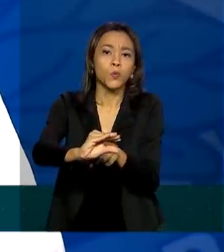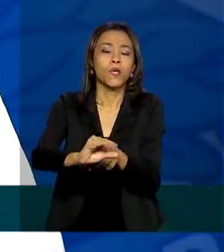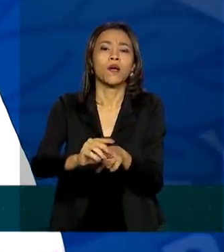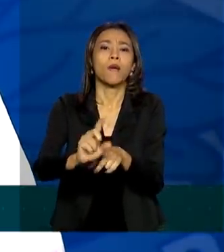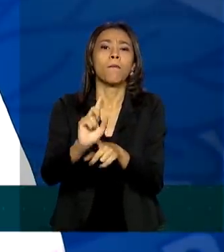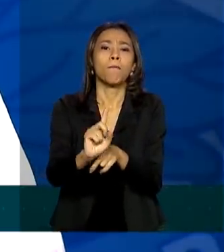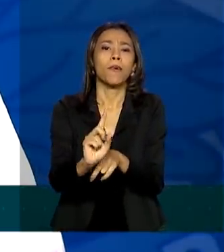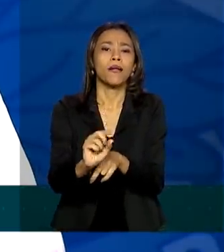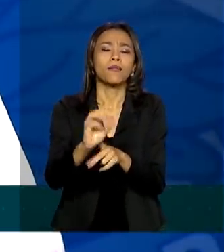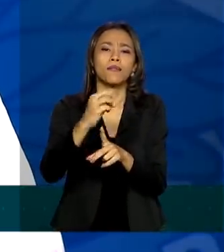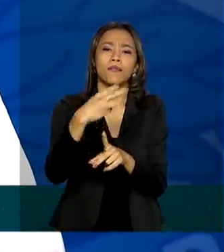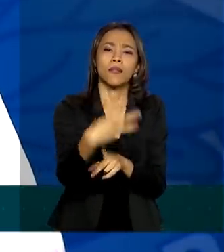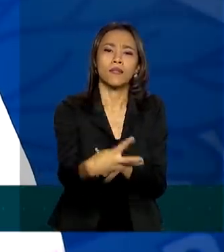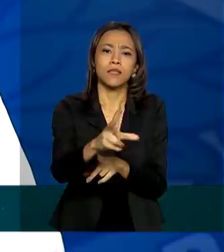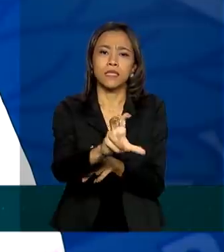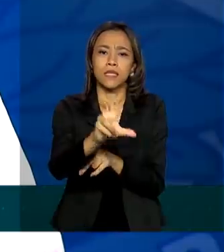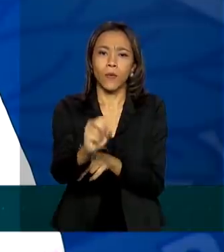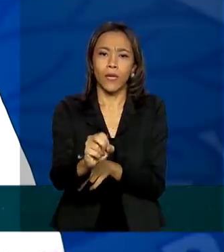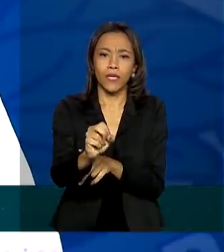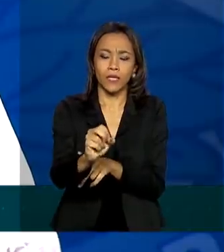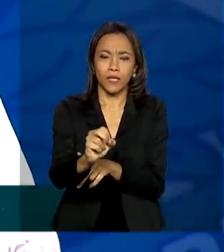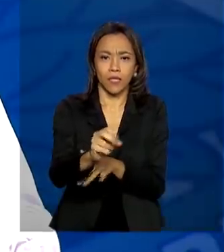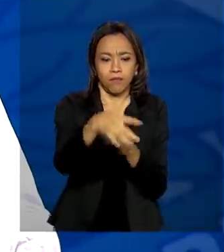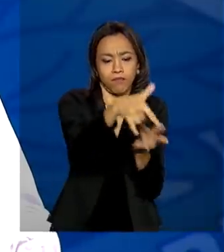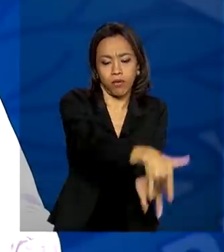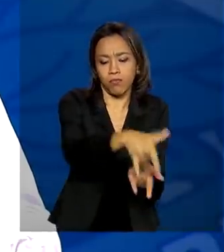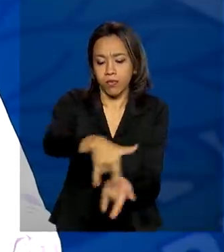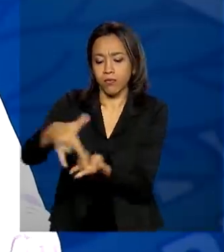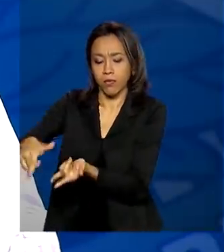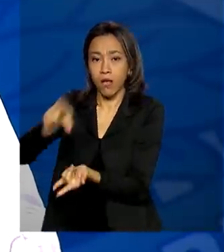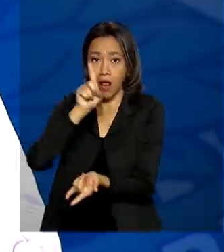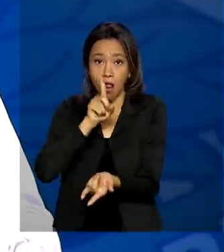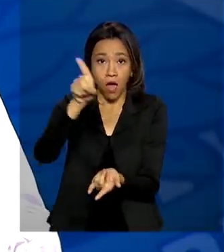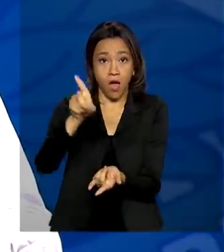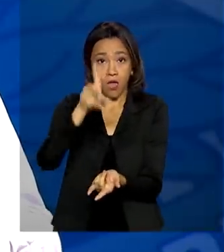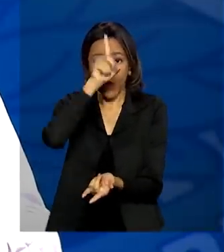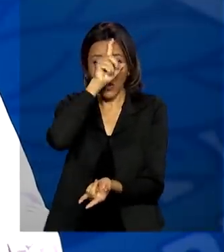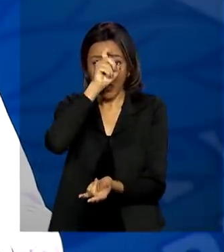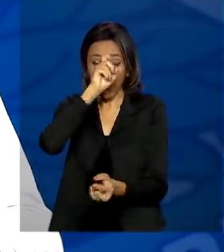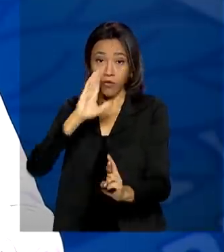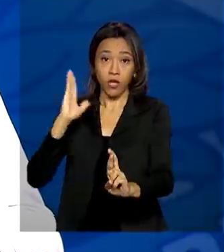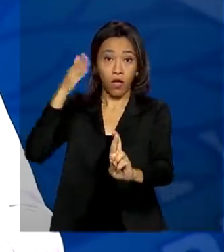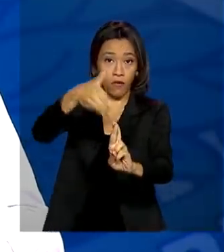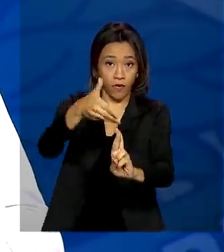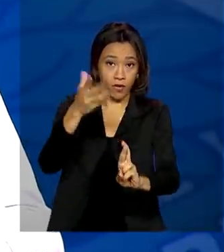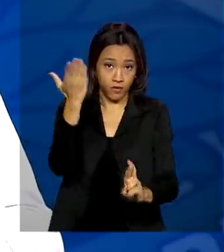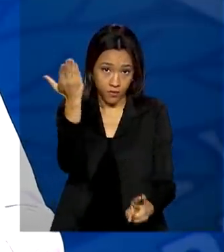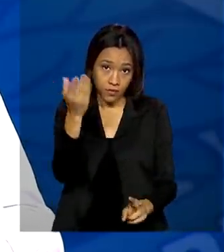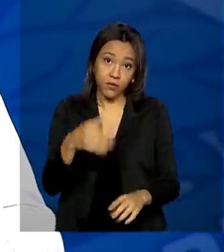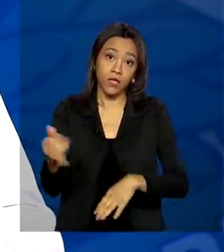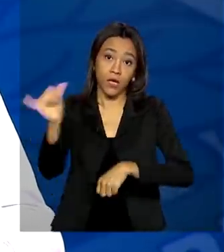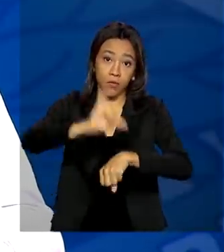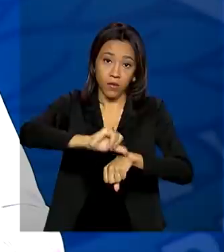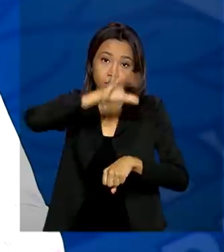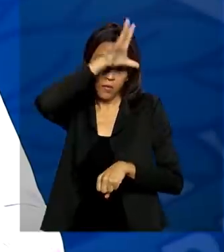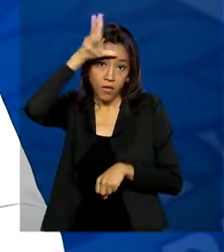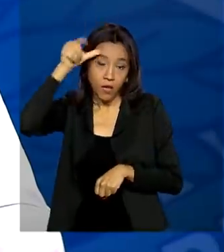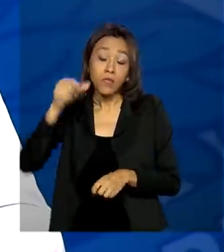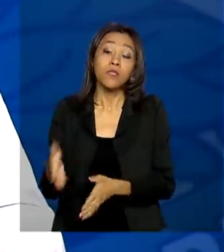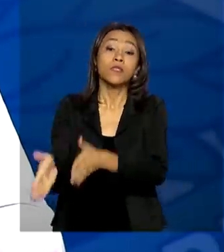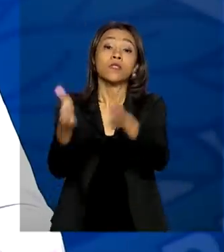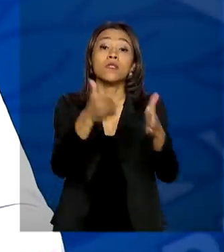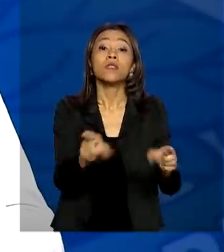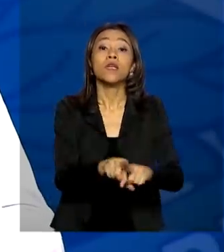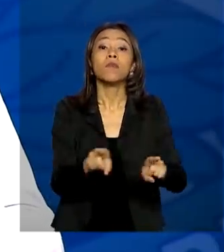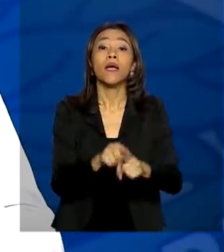350 leitos no hospital de referência de Manaus e também abrir um hospital